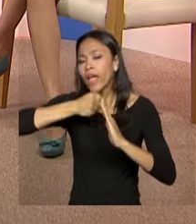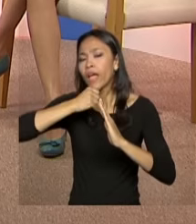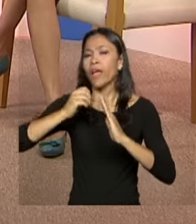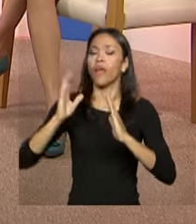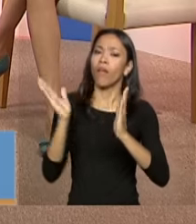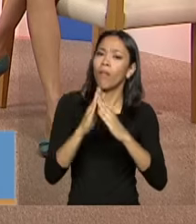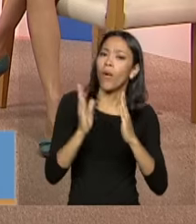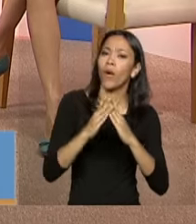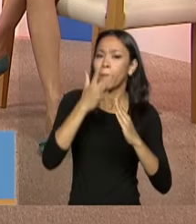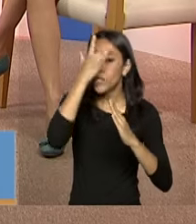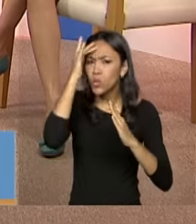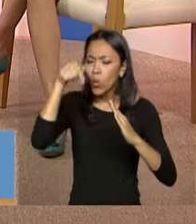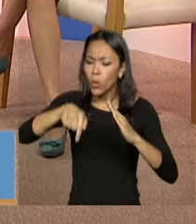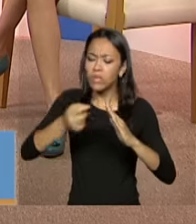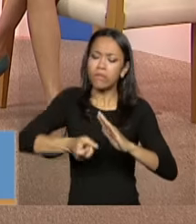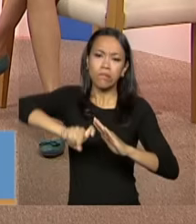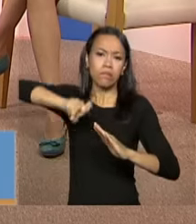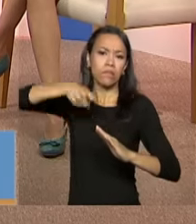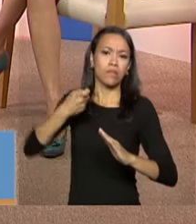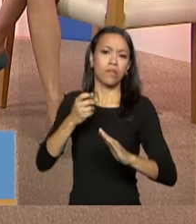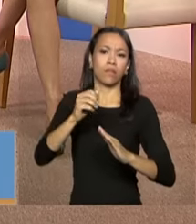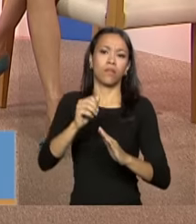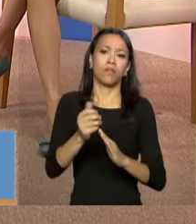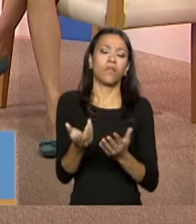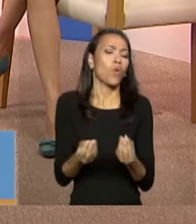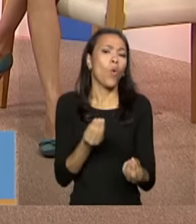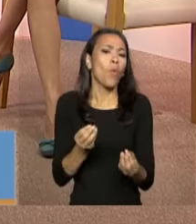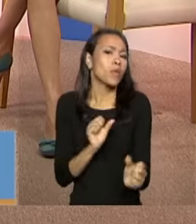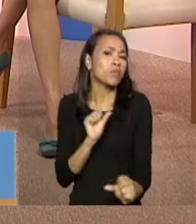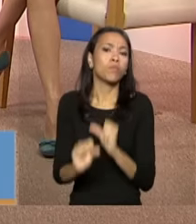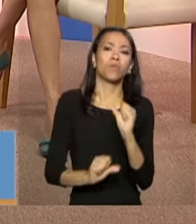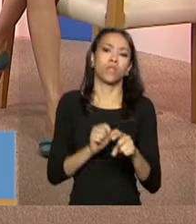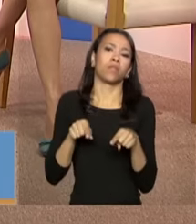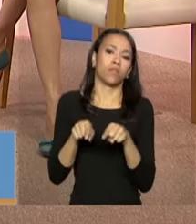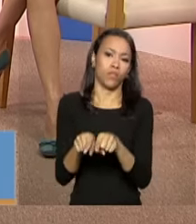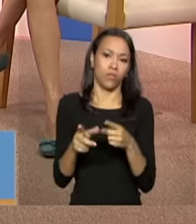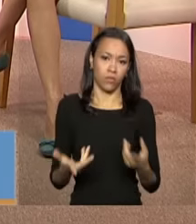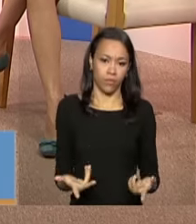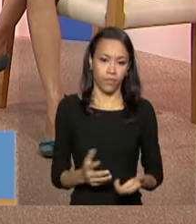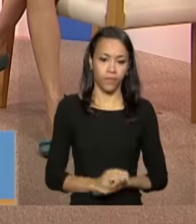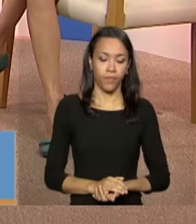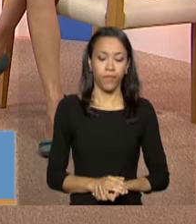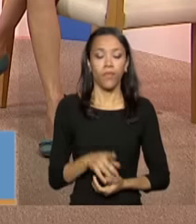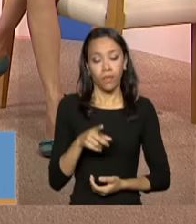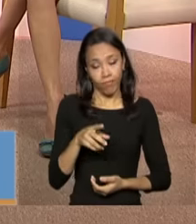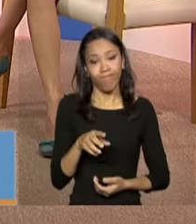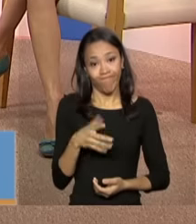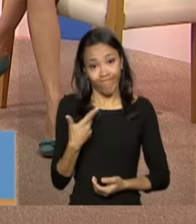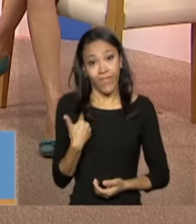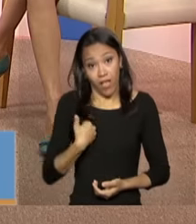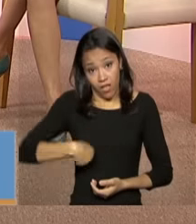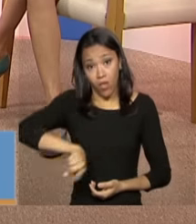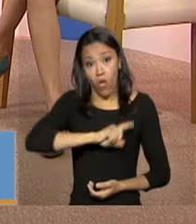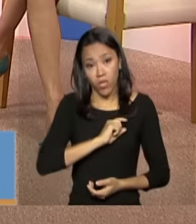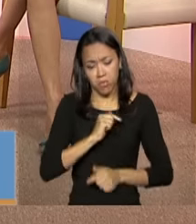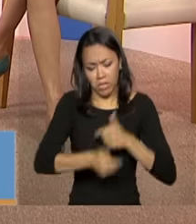Luciana? Quais foram as mudanças? É, acho que a gente tem feito um esforço enorme para